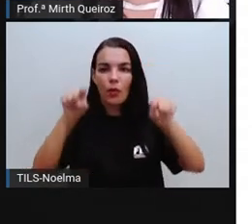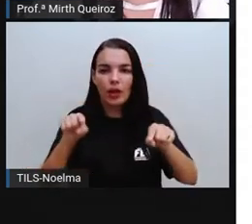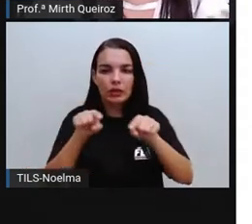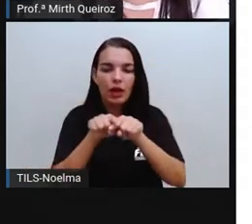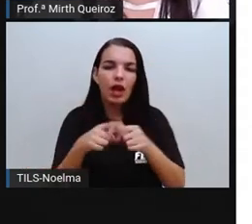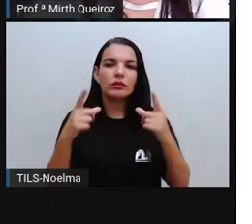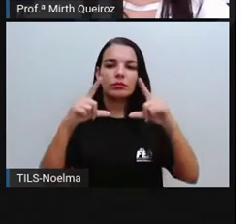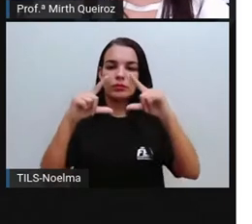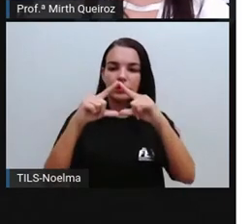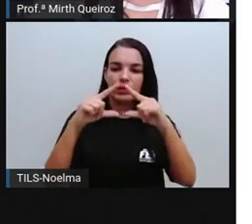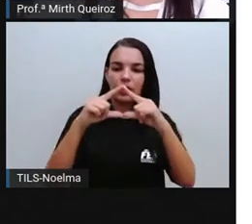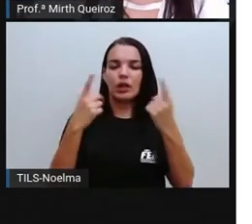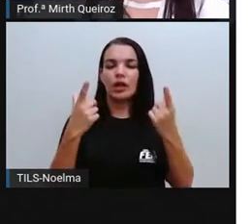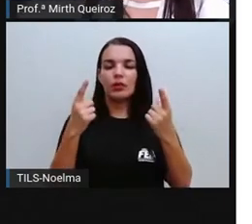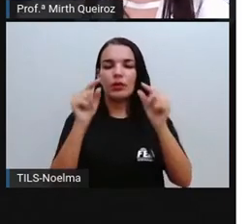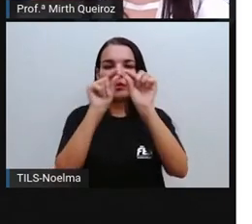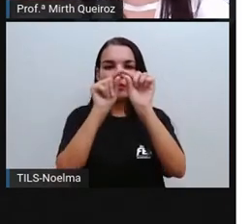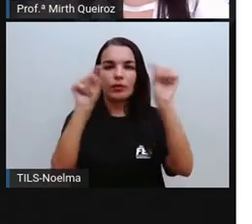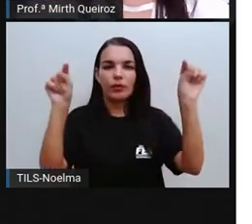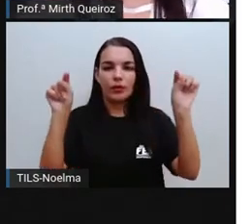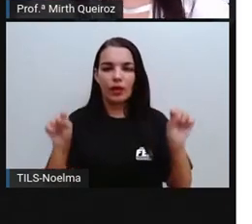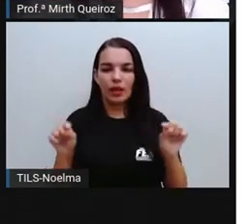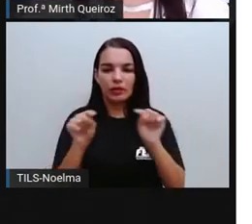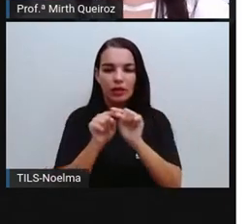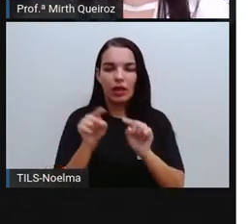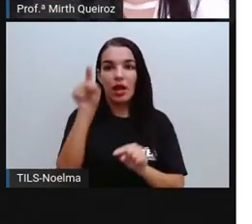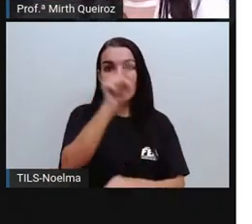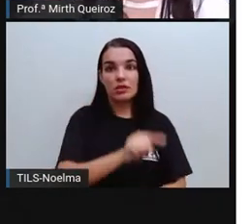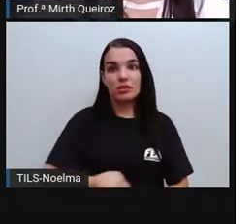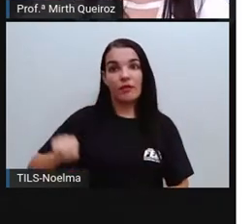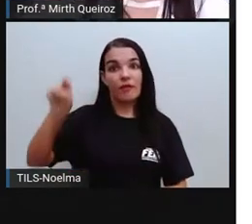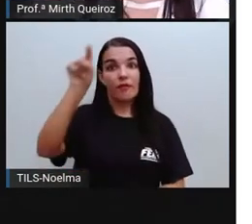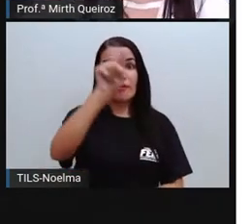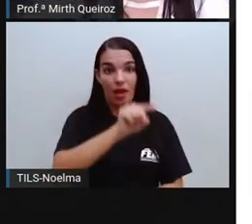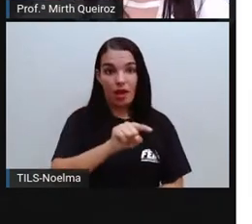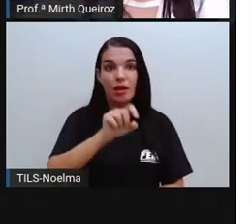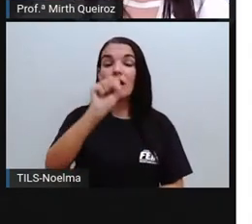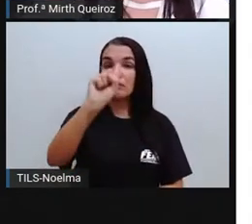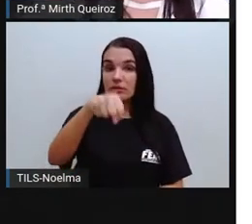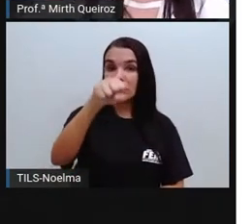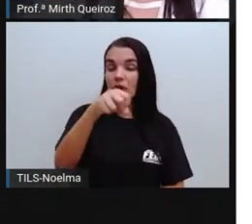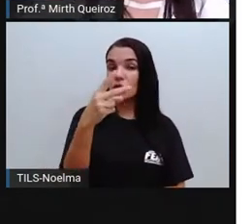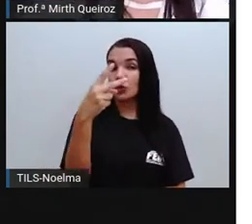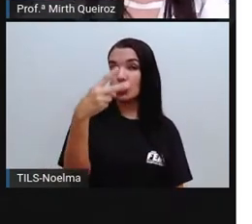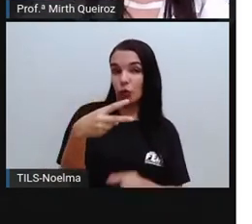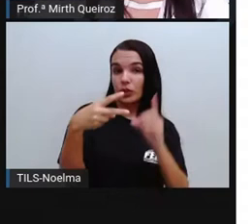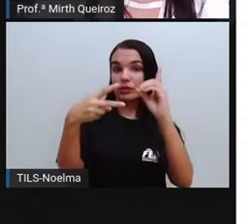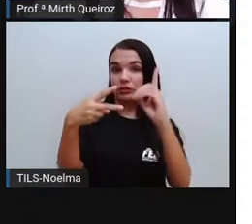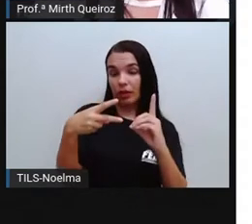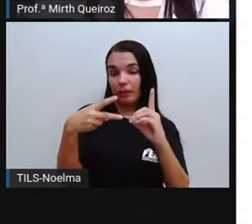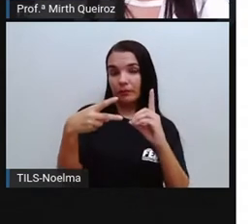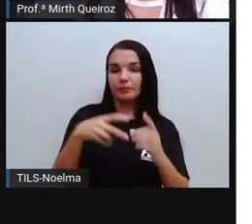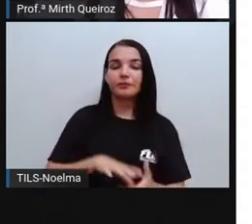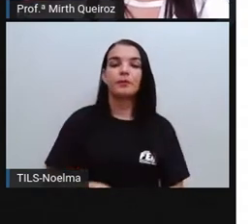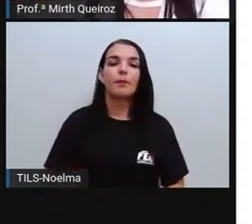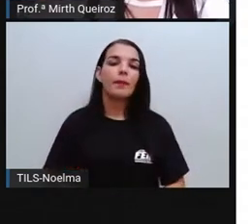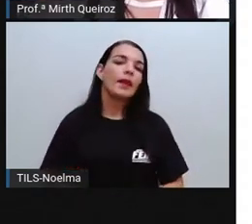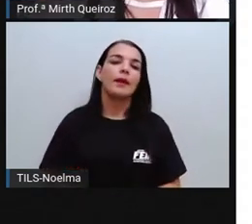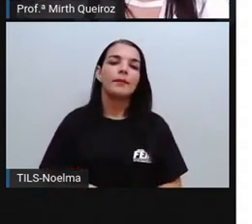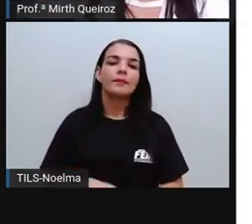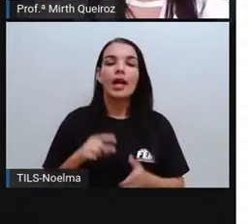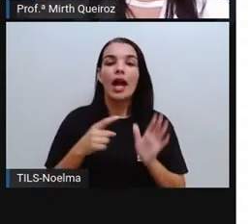o triângulo, o retângulo, a esfera, né? São figuras bidimensionais que